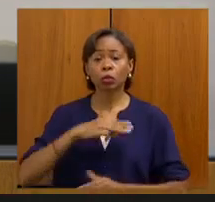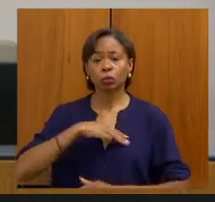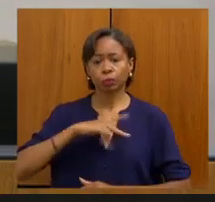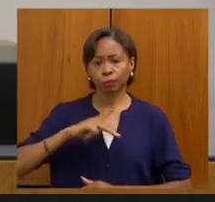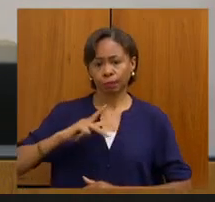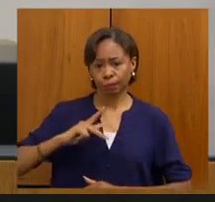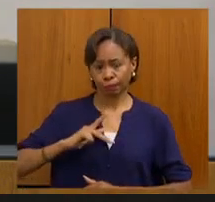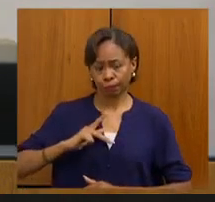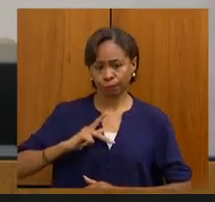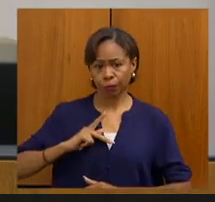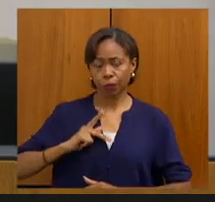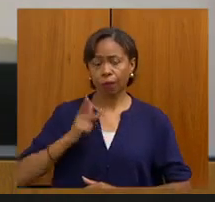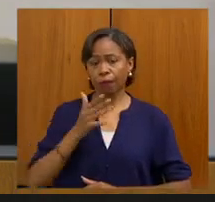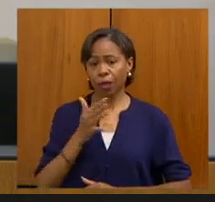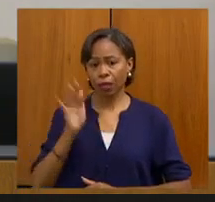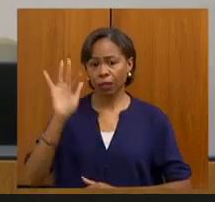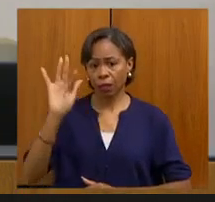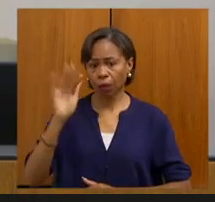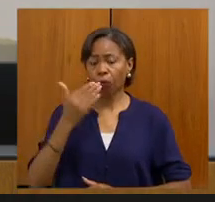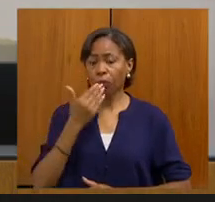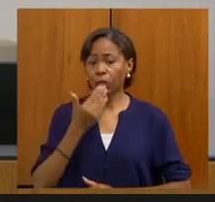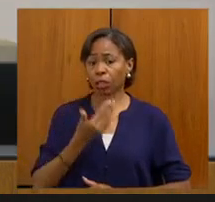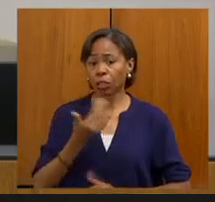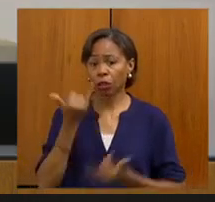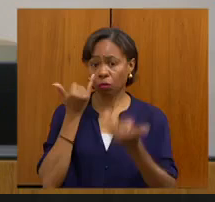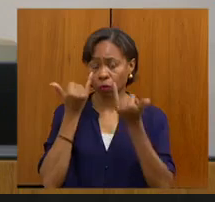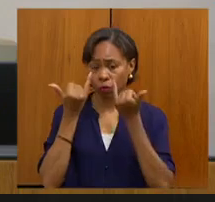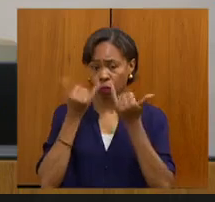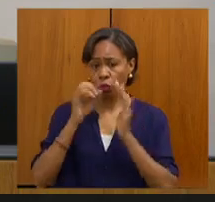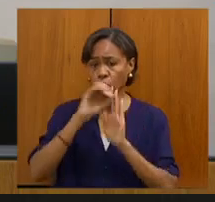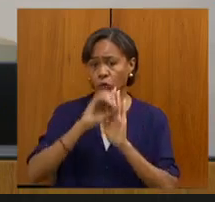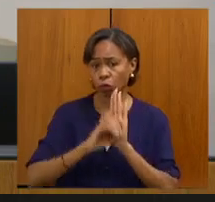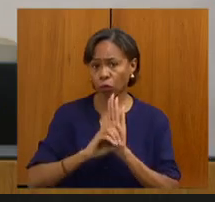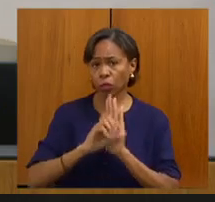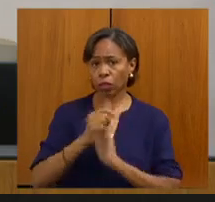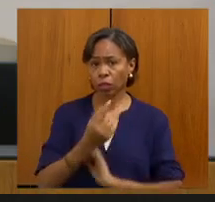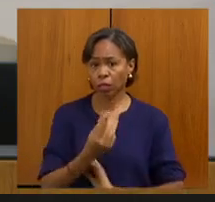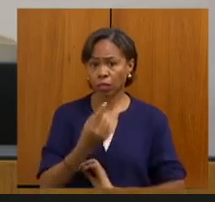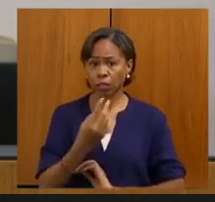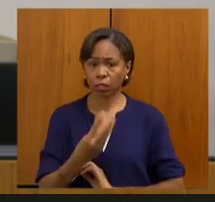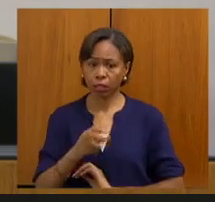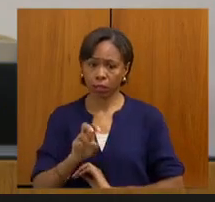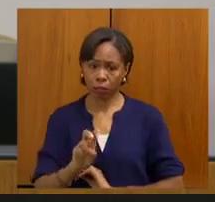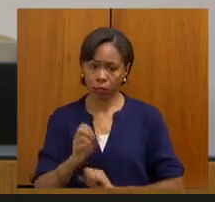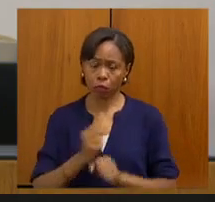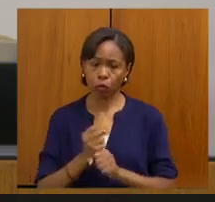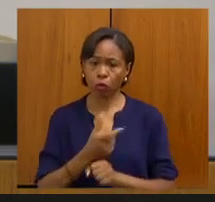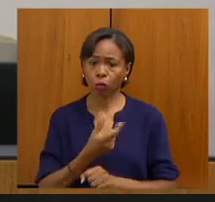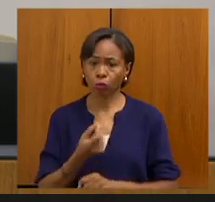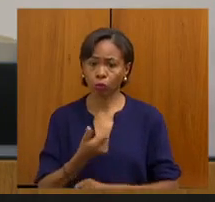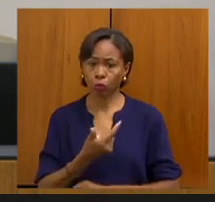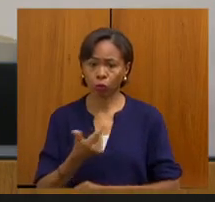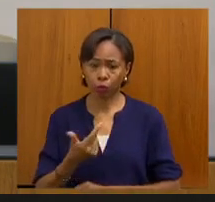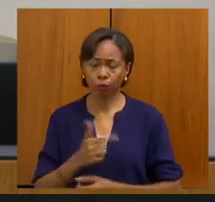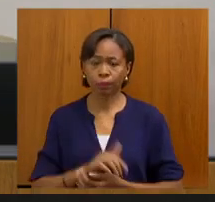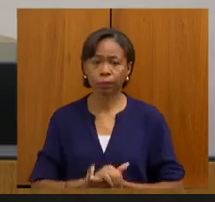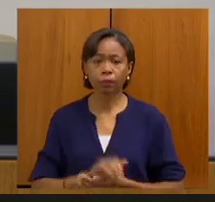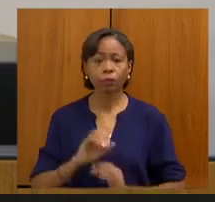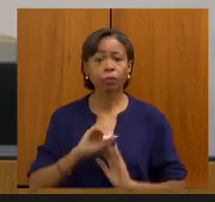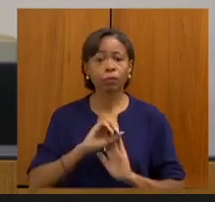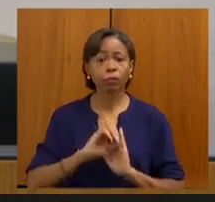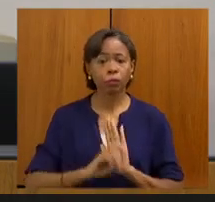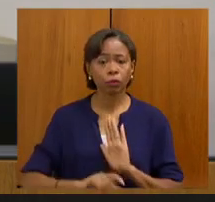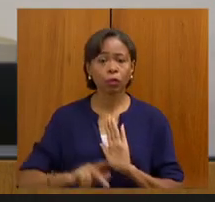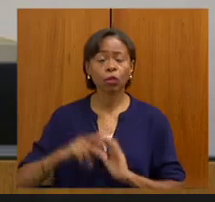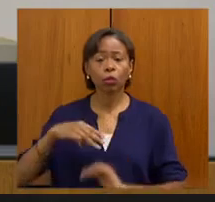informações nos termos do ofício nº 135, de 2022. Ofício do senhor Marco Antônio Viana